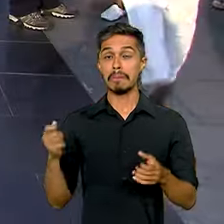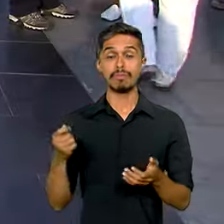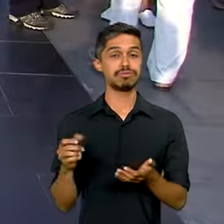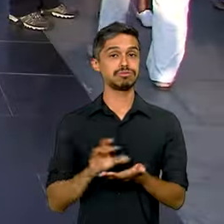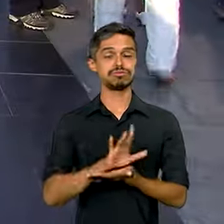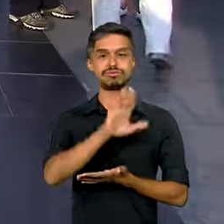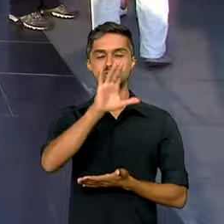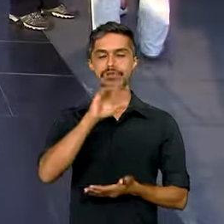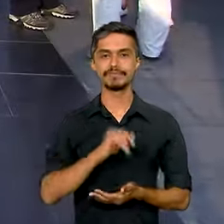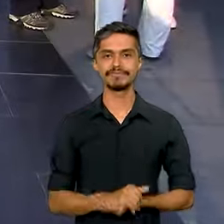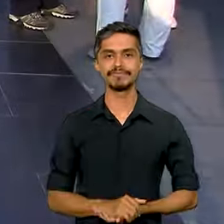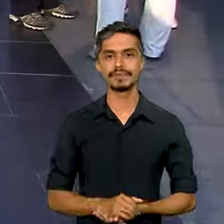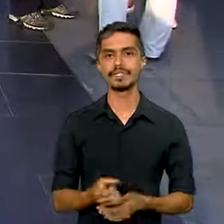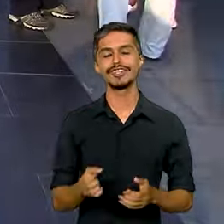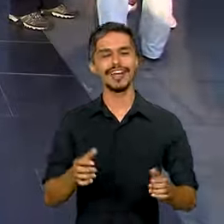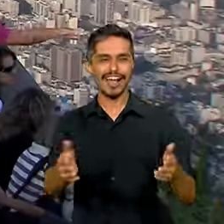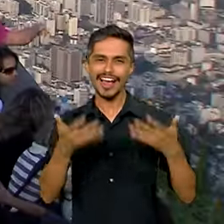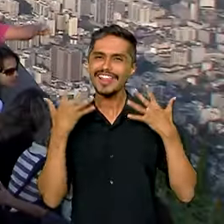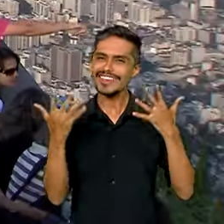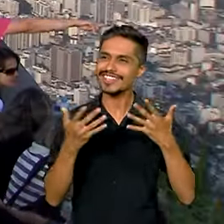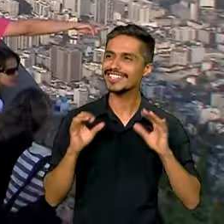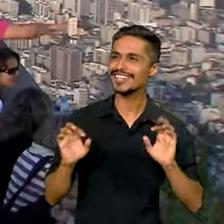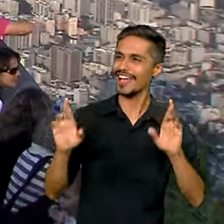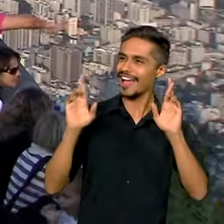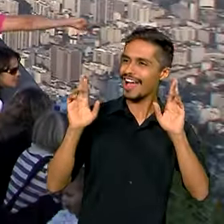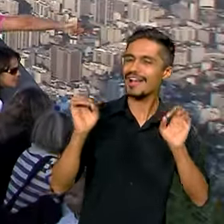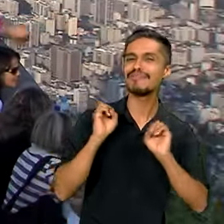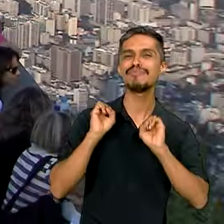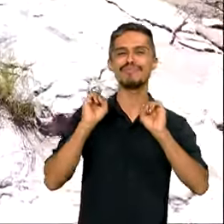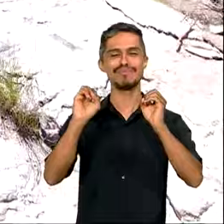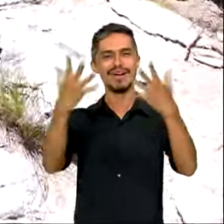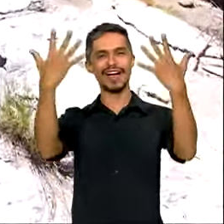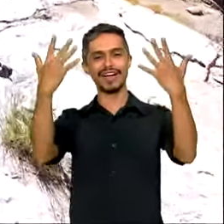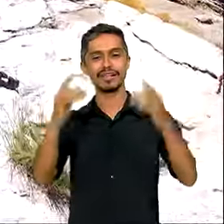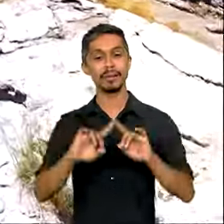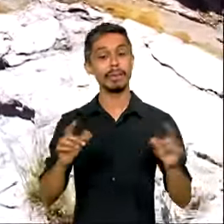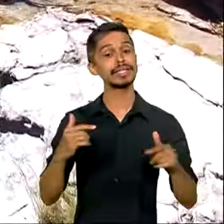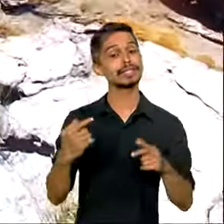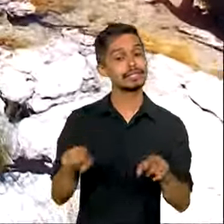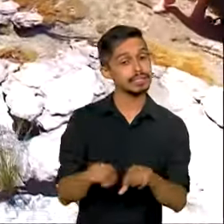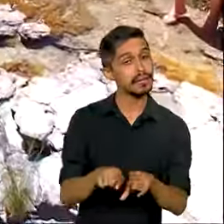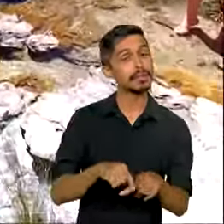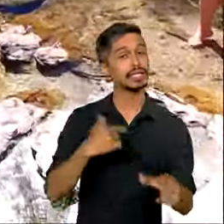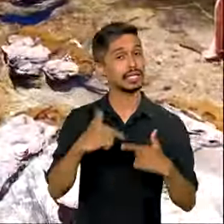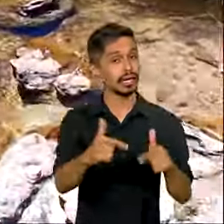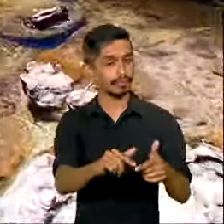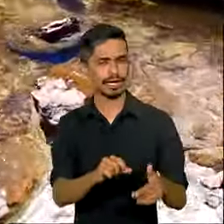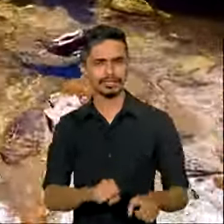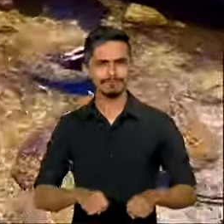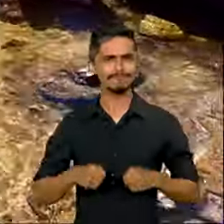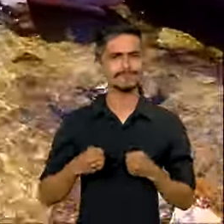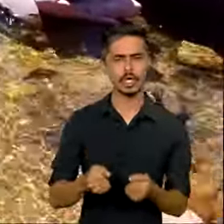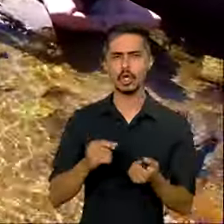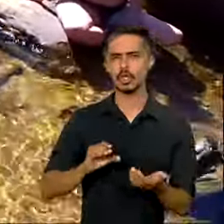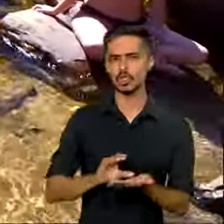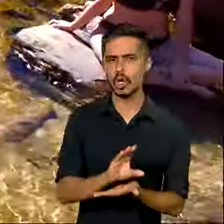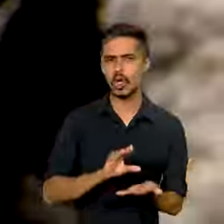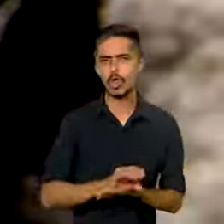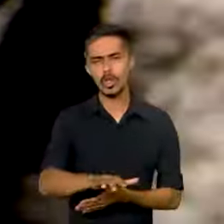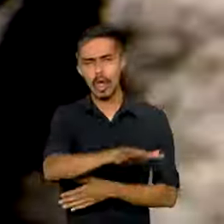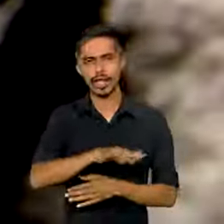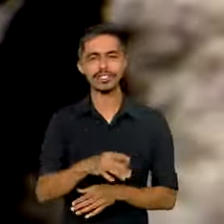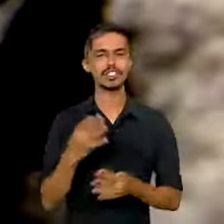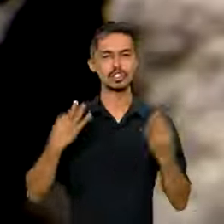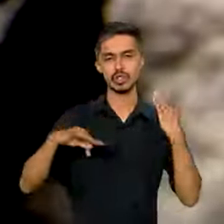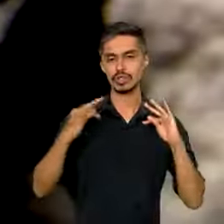Motivo de comemoração, motivo de muita alegria, mas motivo também de mais trabalho. De manter o compromisso e os investimentos no setor do